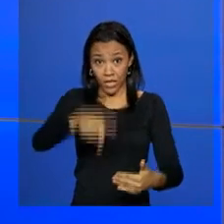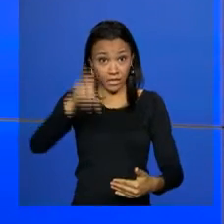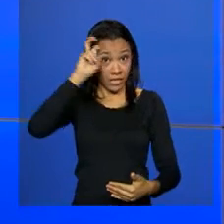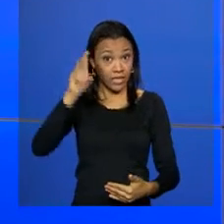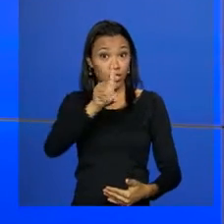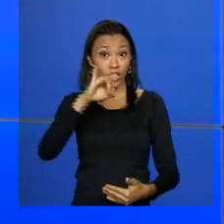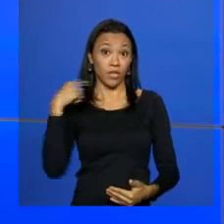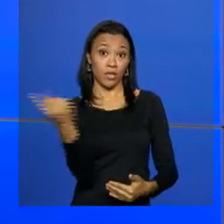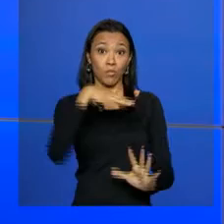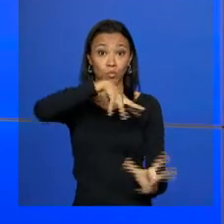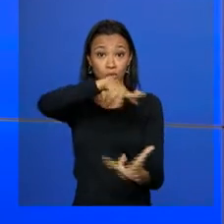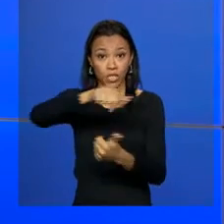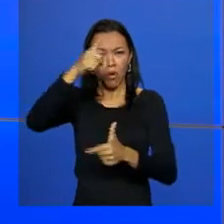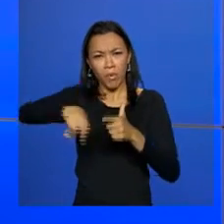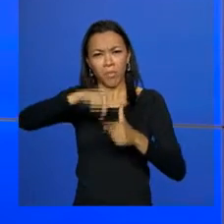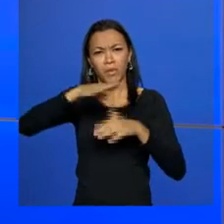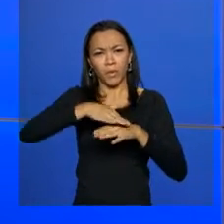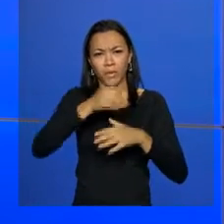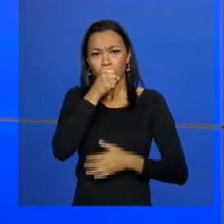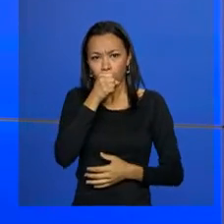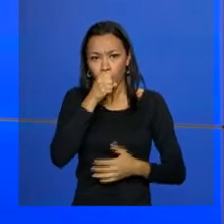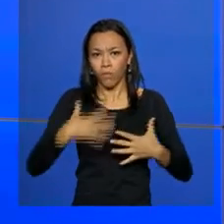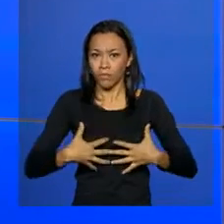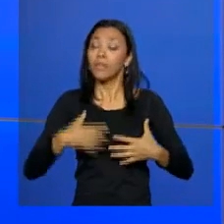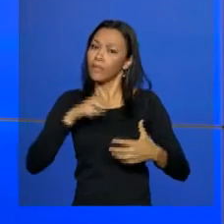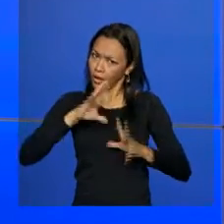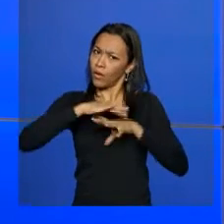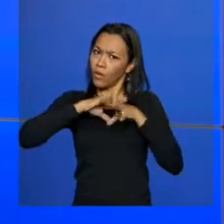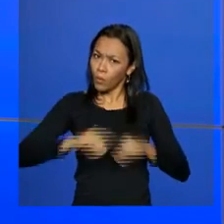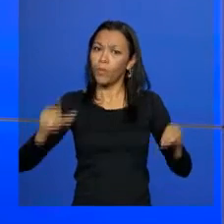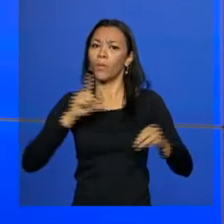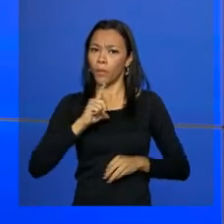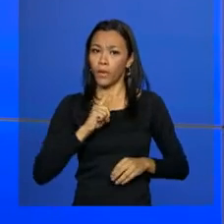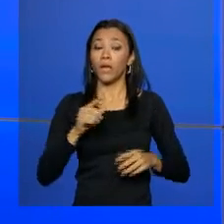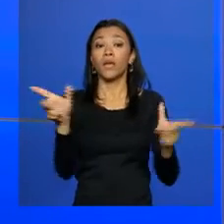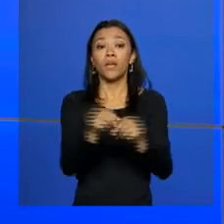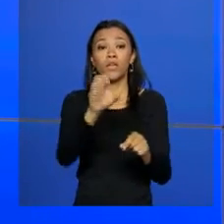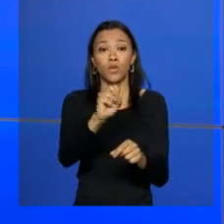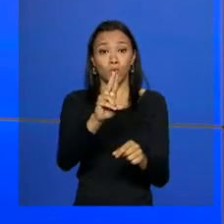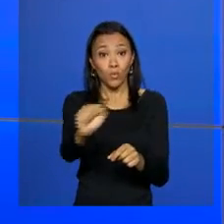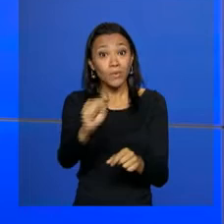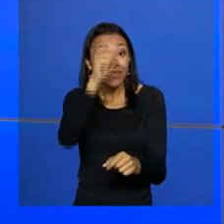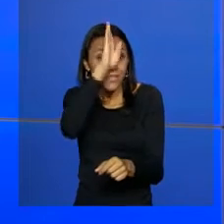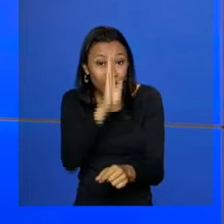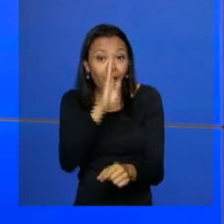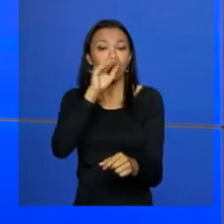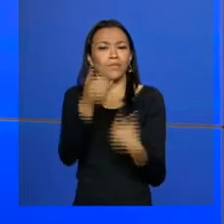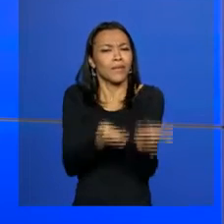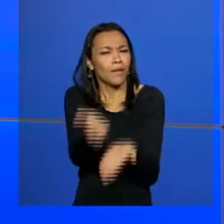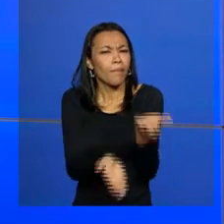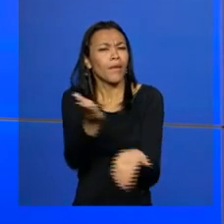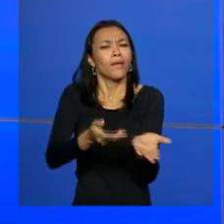Dia Mundial de Combate à Tuberculose. A doença tem cura e o Sistema Único de Saúde oferece de graça o tratamento com